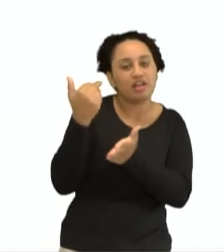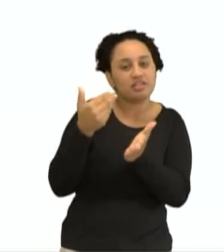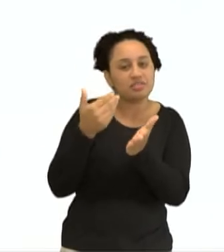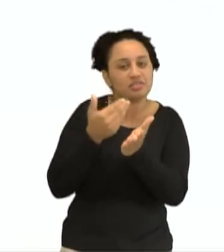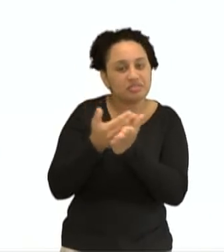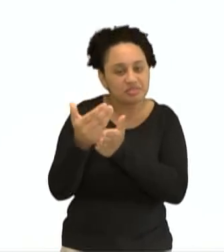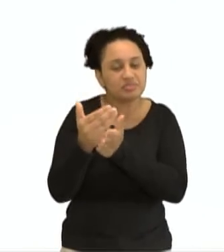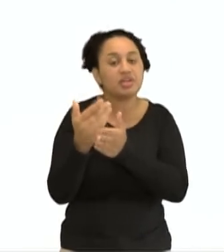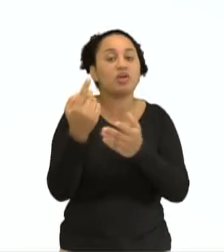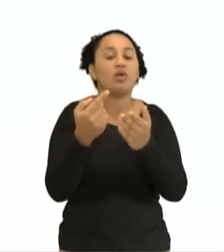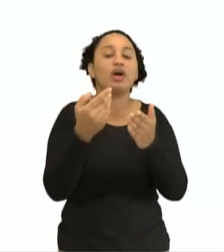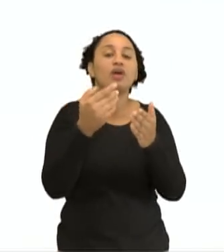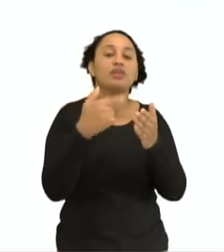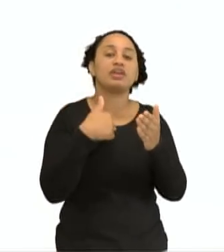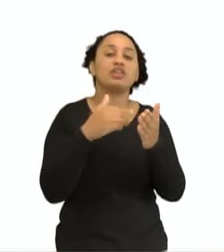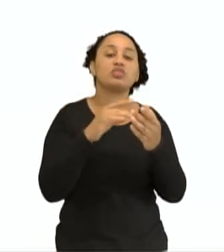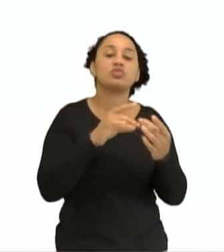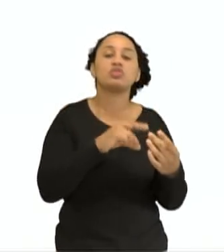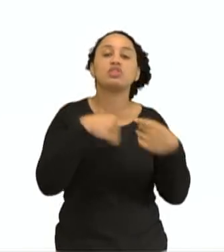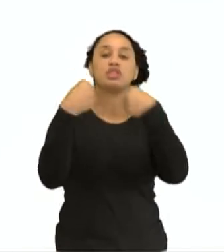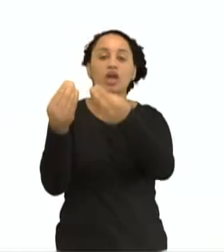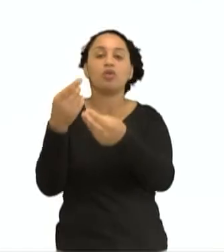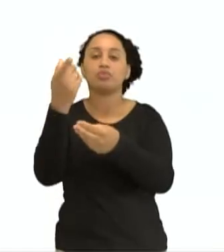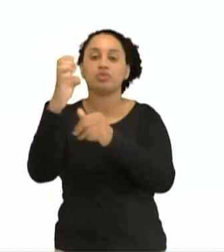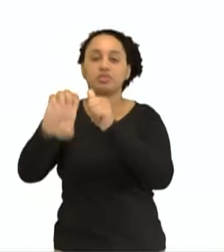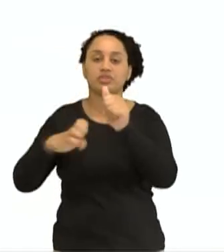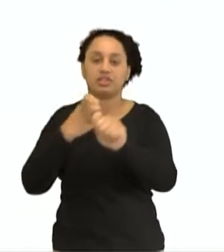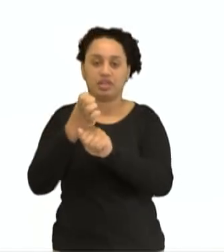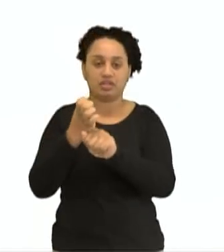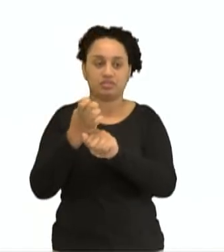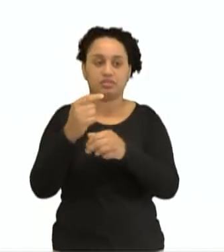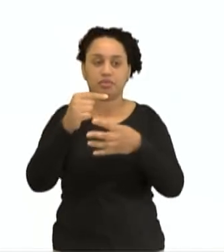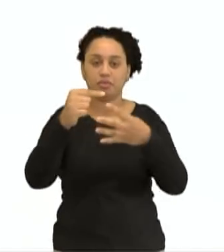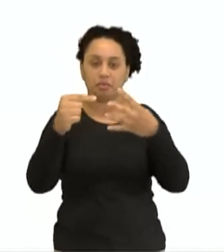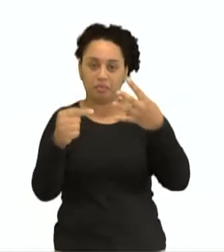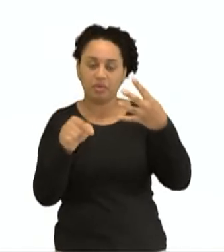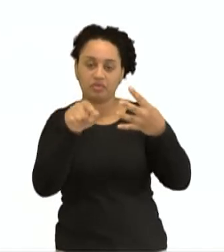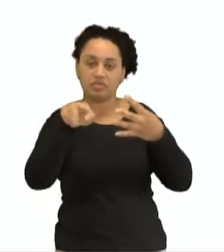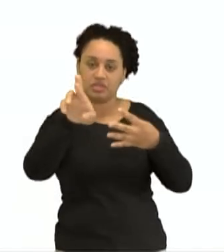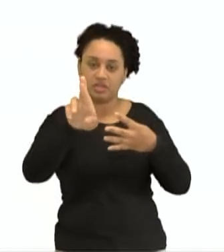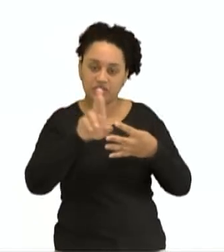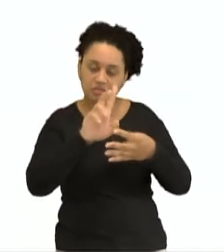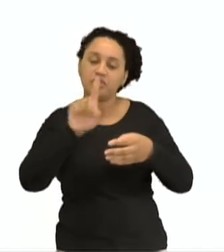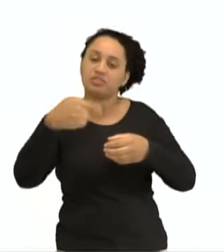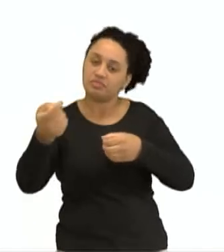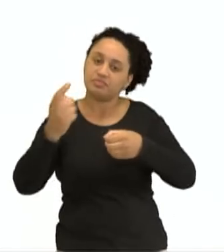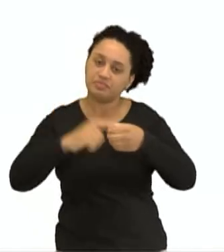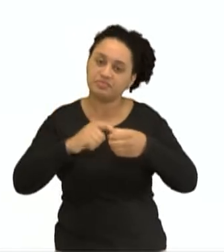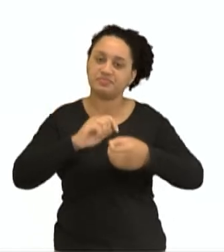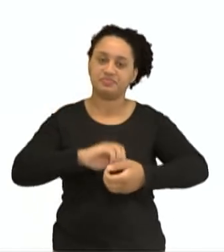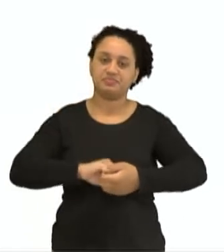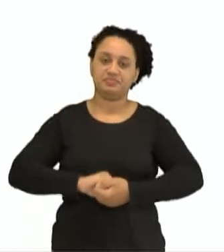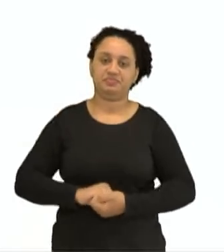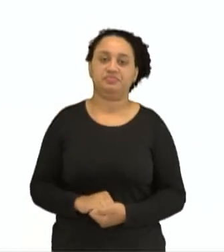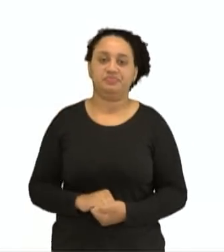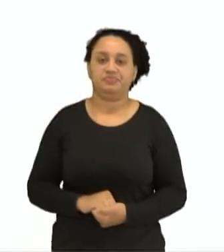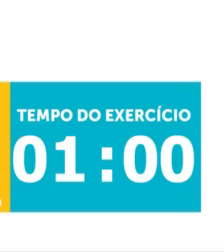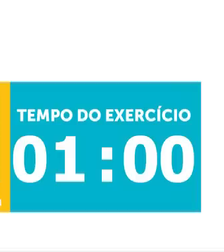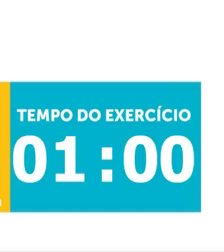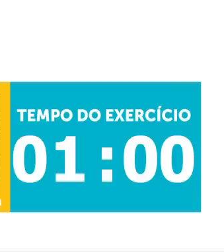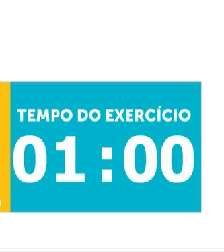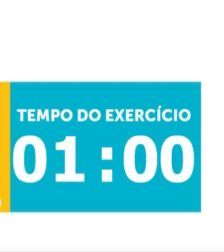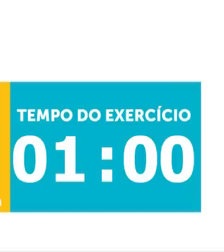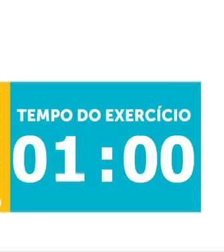perdeu carga negativa e doou para o outro? Vamos ver? Vocês respondem em um minutinho e já volto. Música